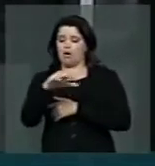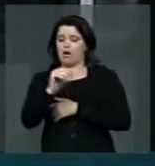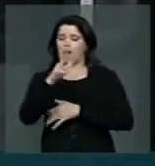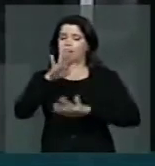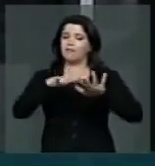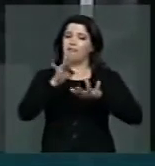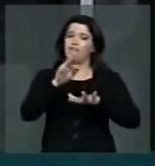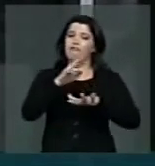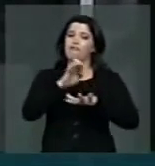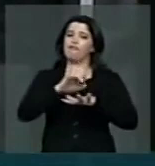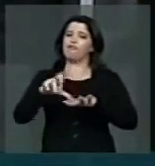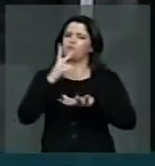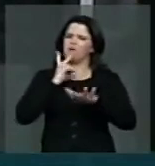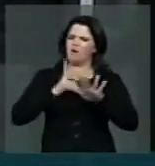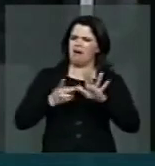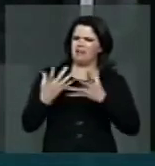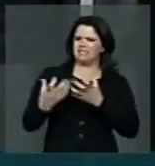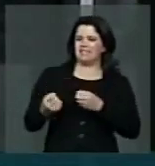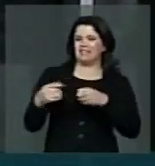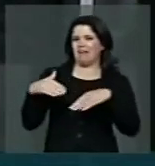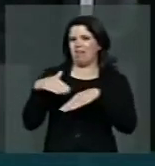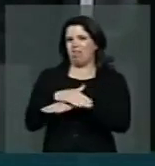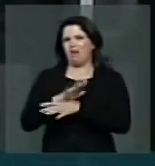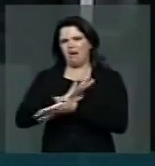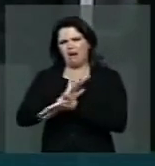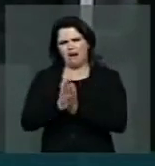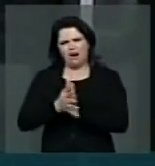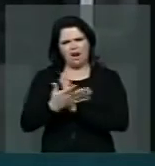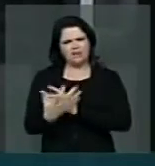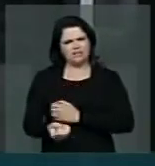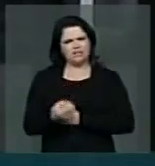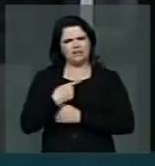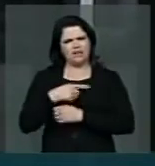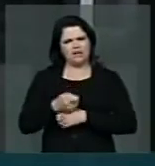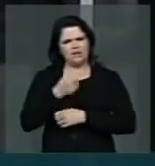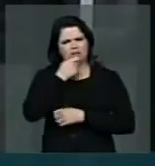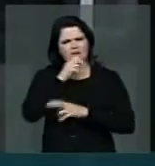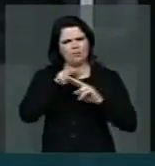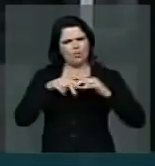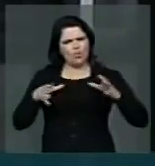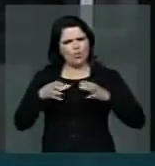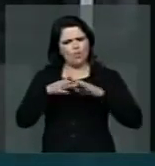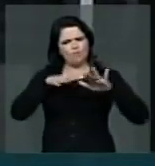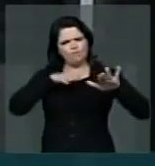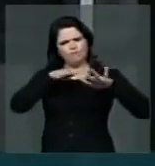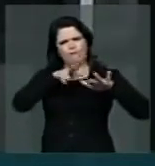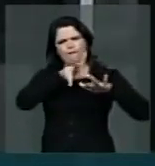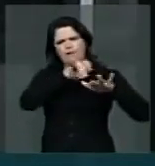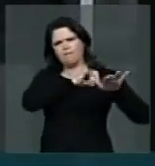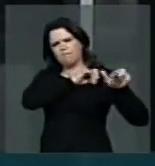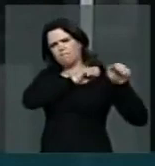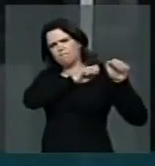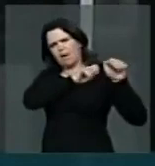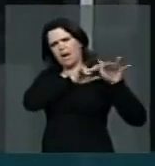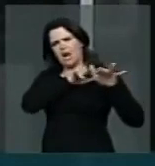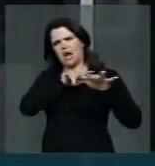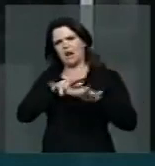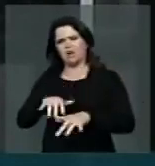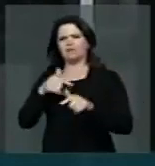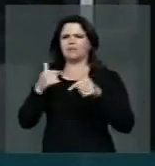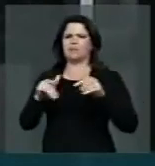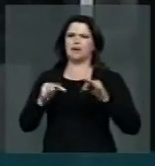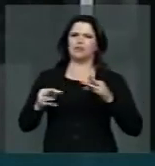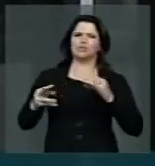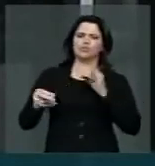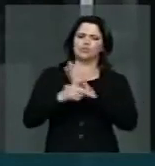vezes, banal, continua existindo em muitos aspectos. Por isso, esse movimento, que vai reunir milhares de trabalhadores,